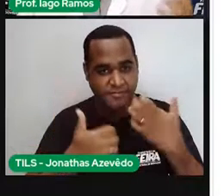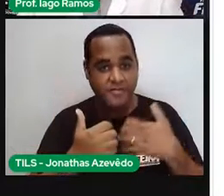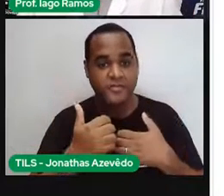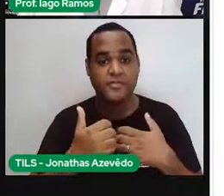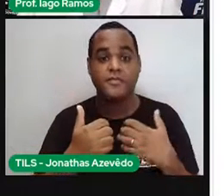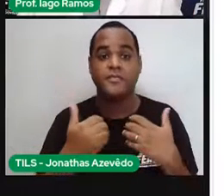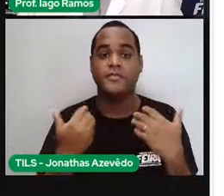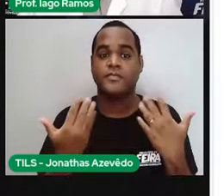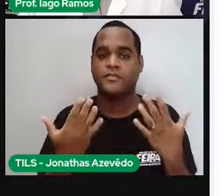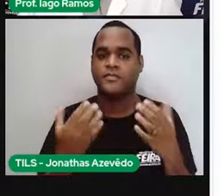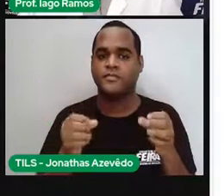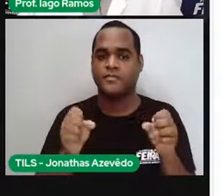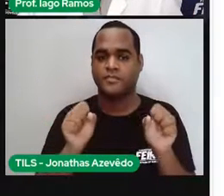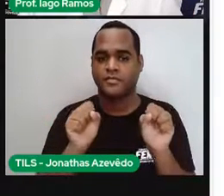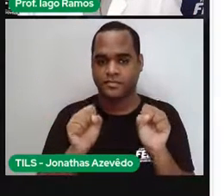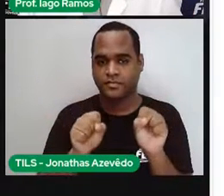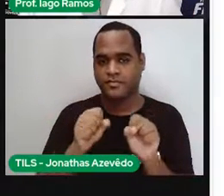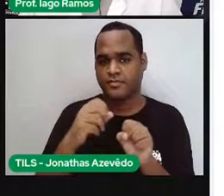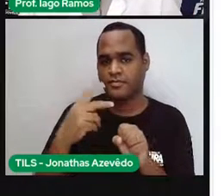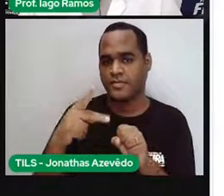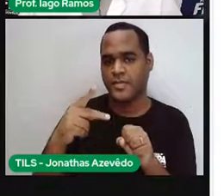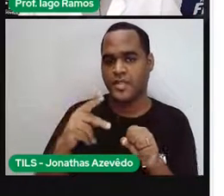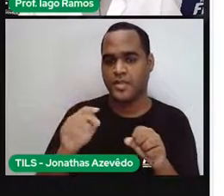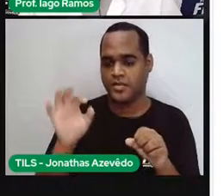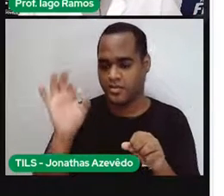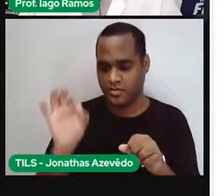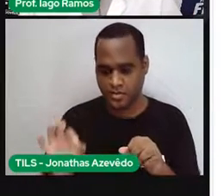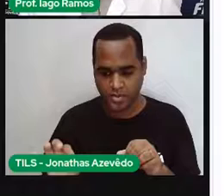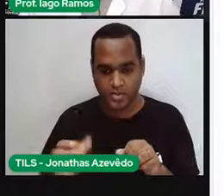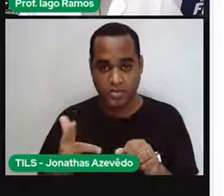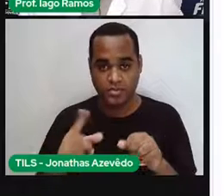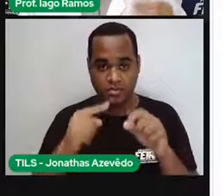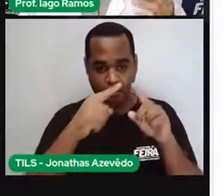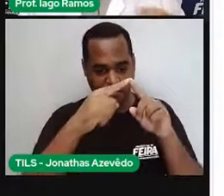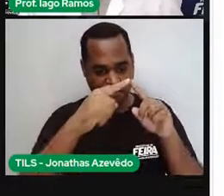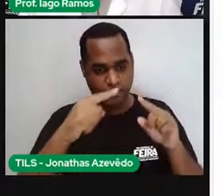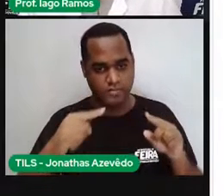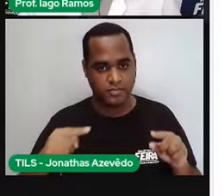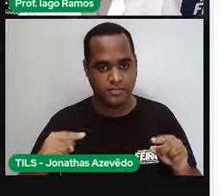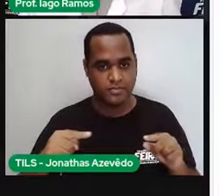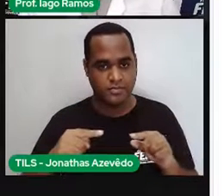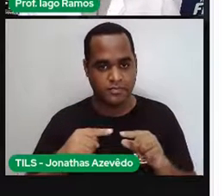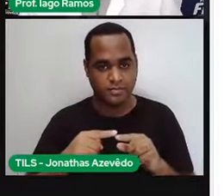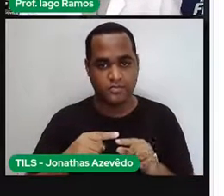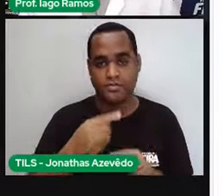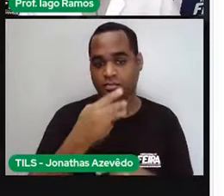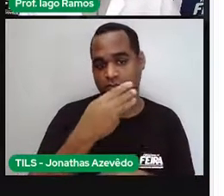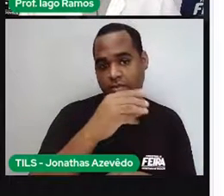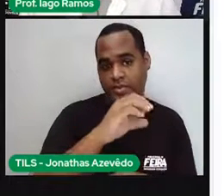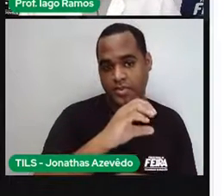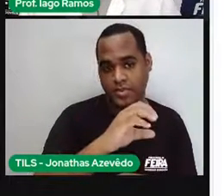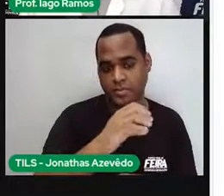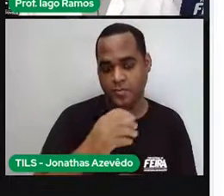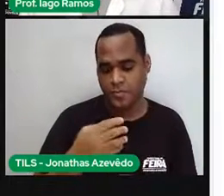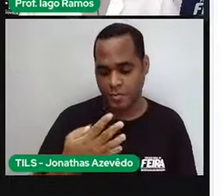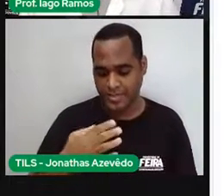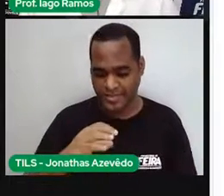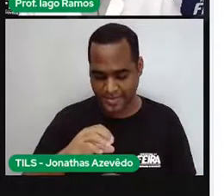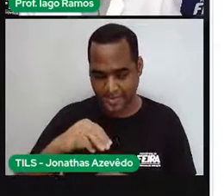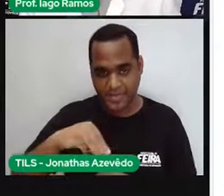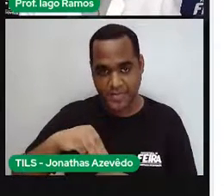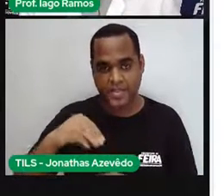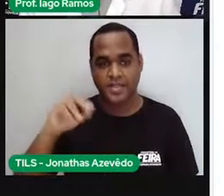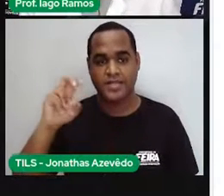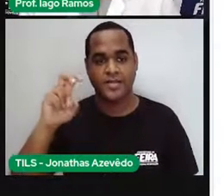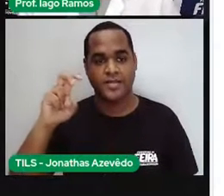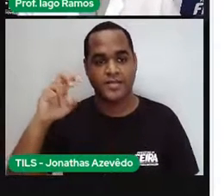supondo que as medidas dos lados de um triângulo seja 3 centímetros, 4 centímetros e 5